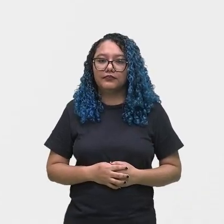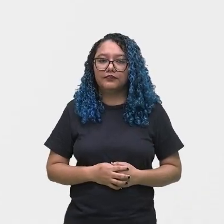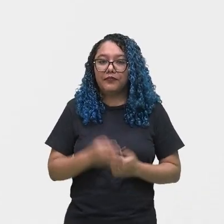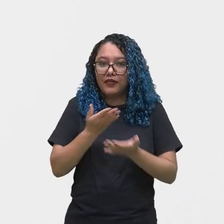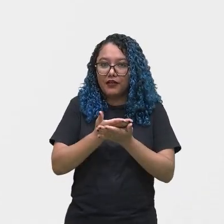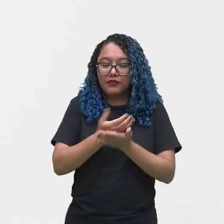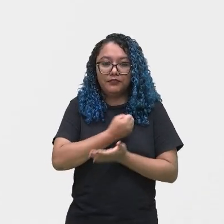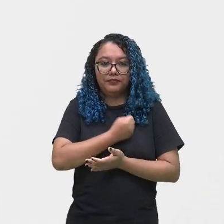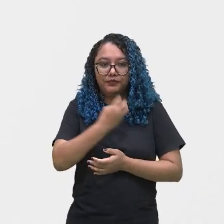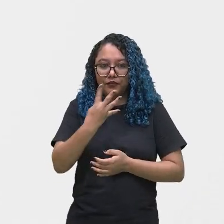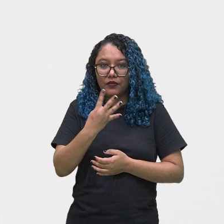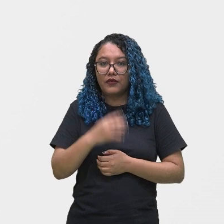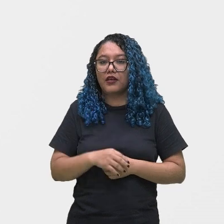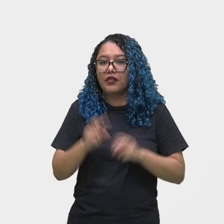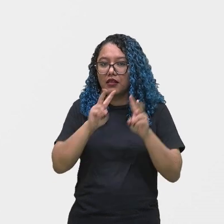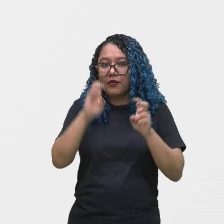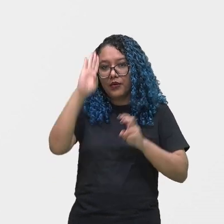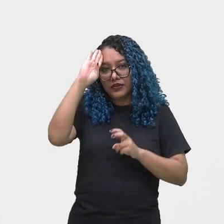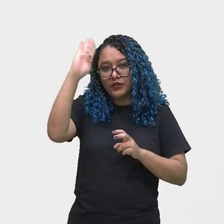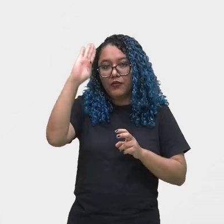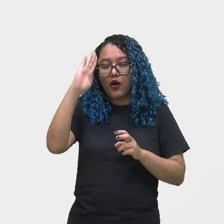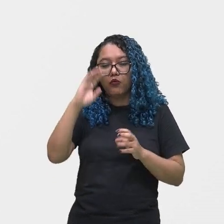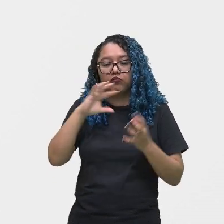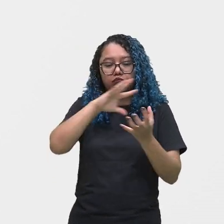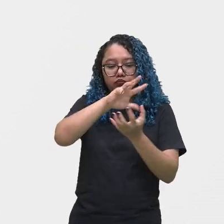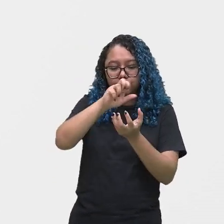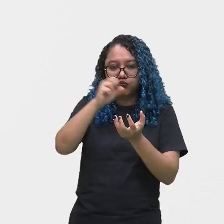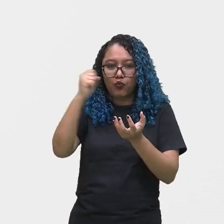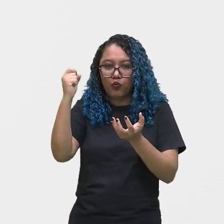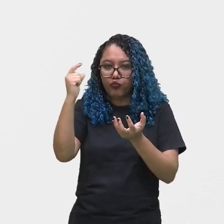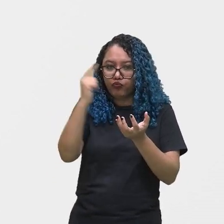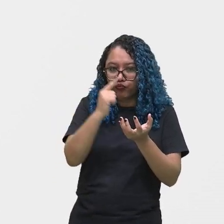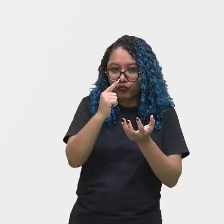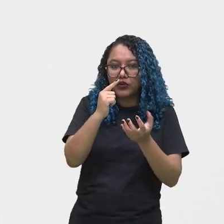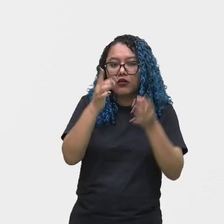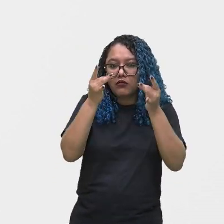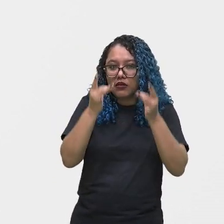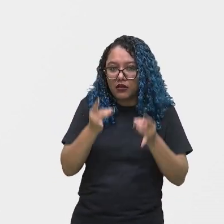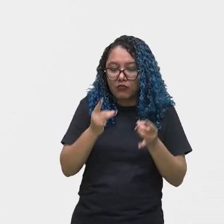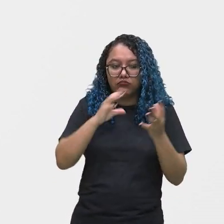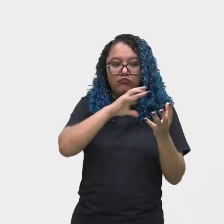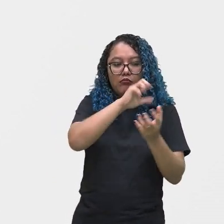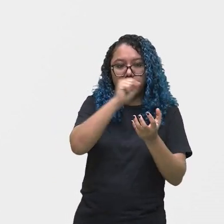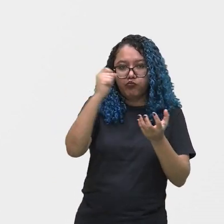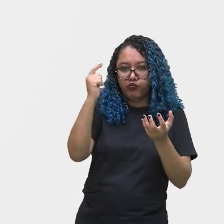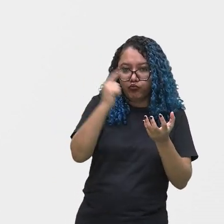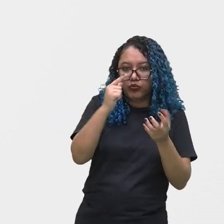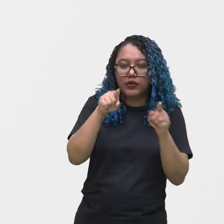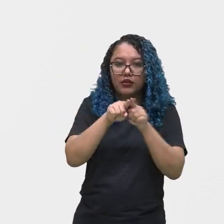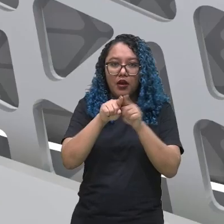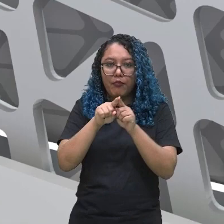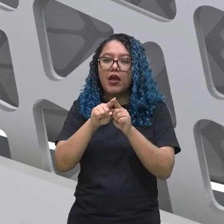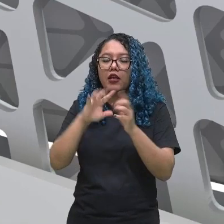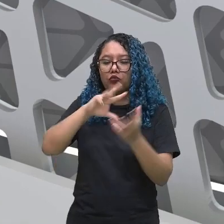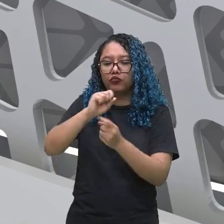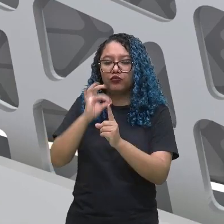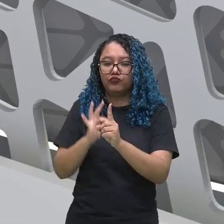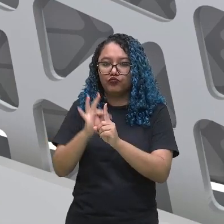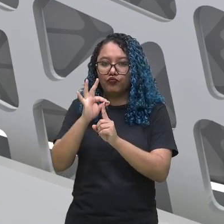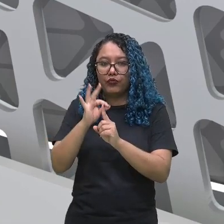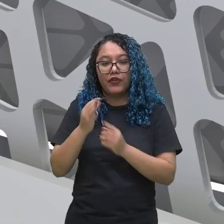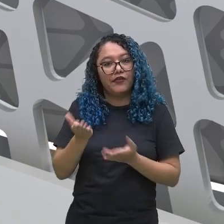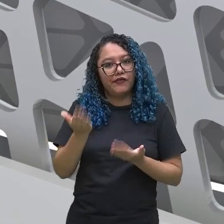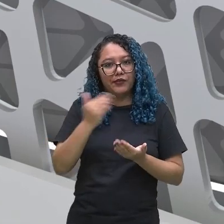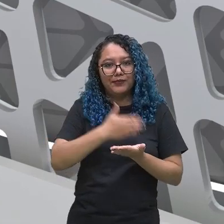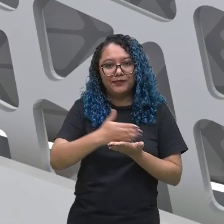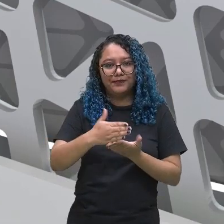Aula 4, Objetos de Conhecimento, Efeito Estufa, e no Detalhamento, Efeito Estufa e Aquecimento Global. Então